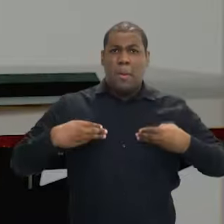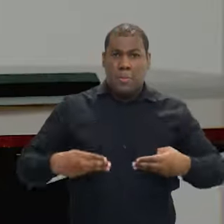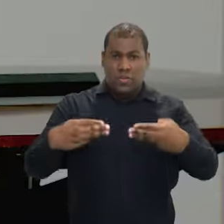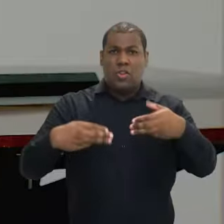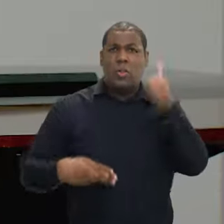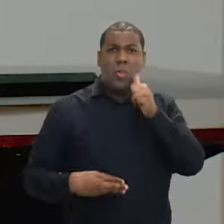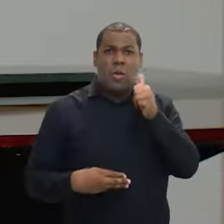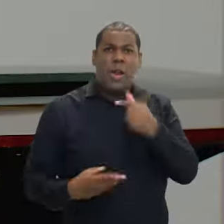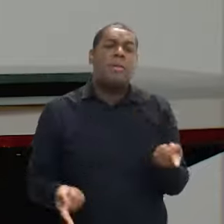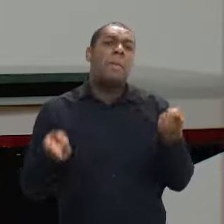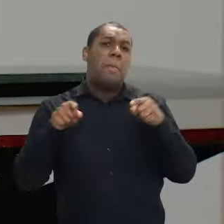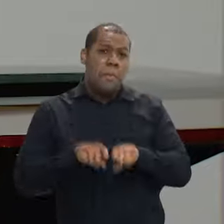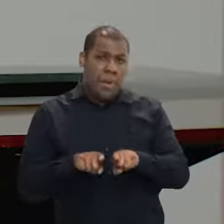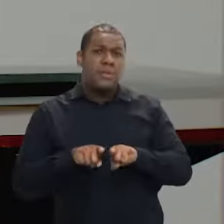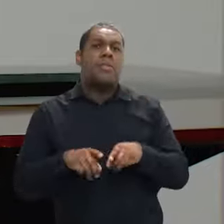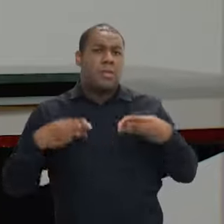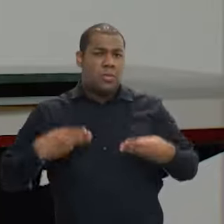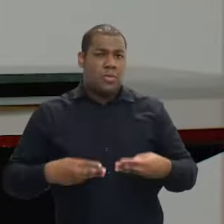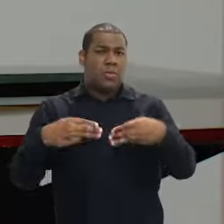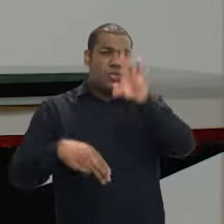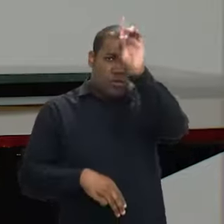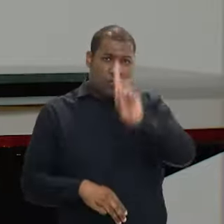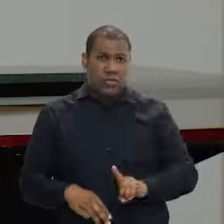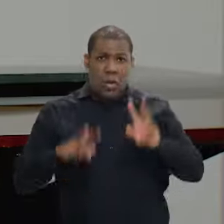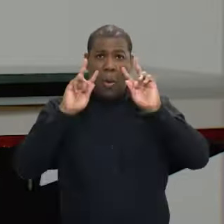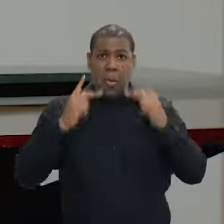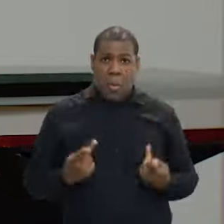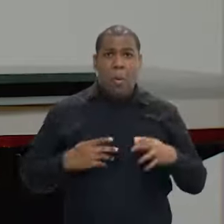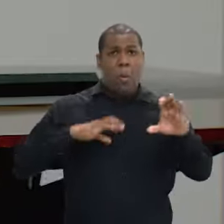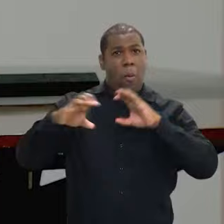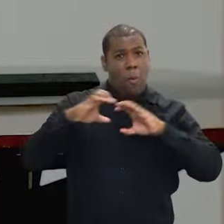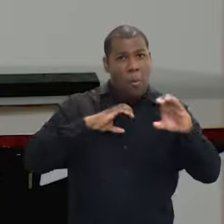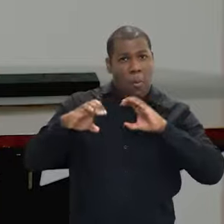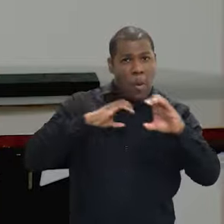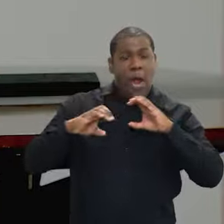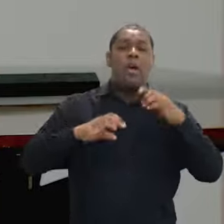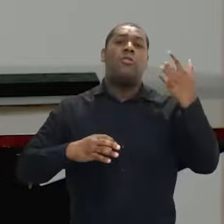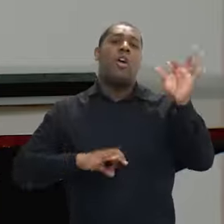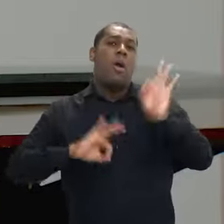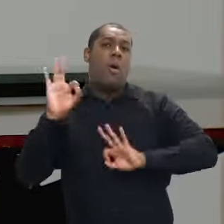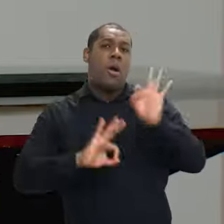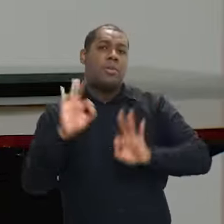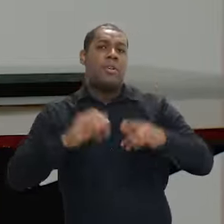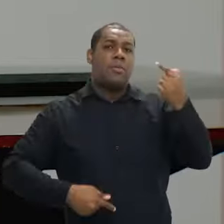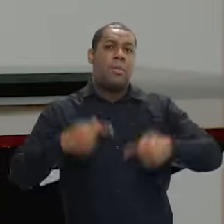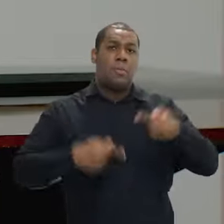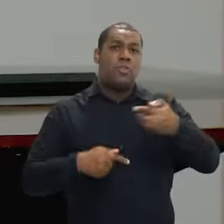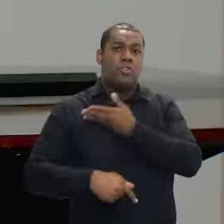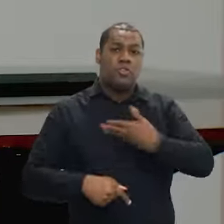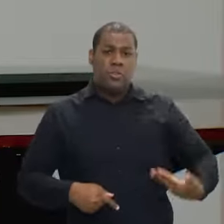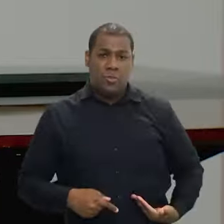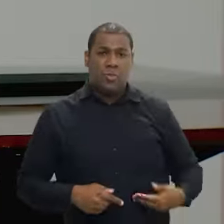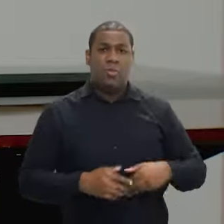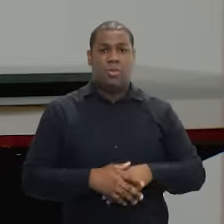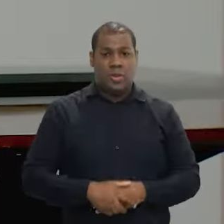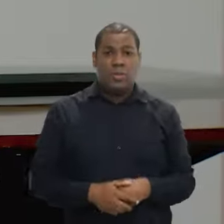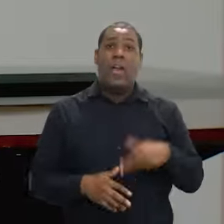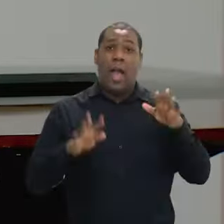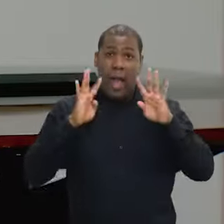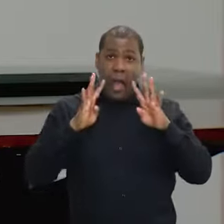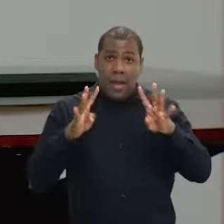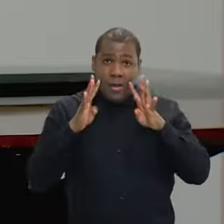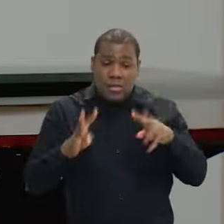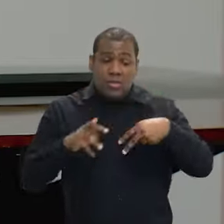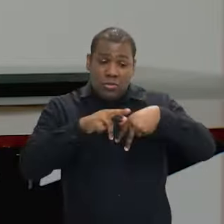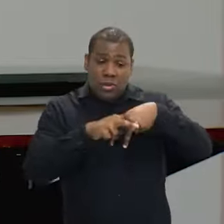parceiro, né? Que a gente tem que necessariamente dialogar bastante para executar políticas porque traz esse olhar com o recorte